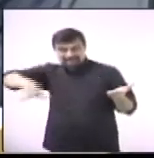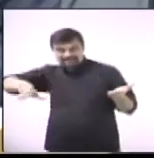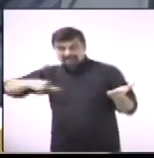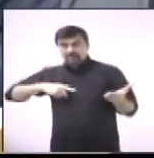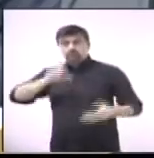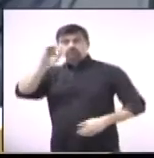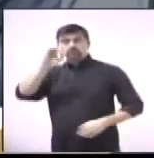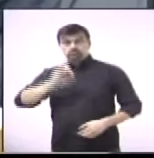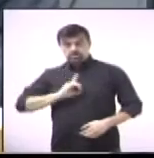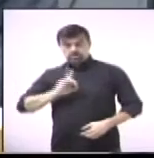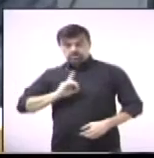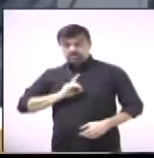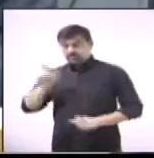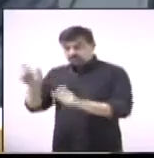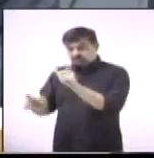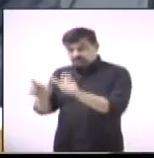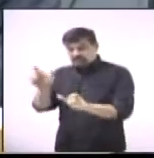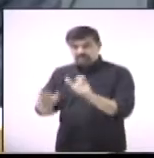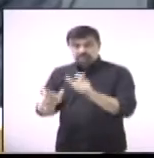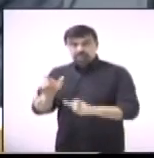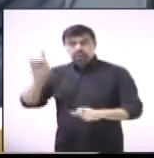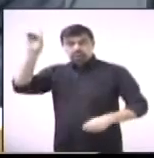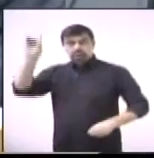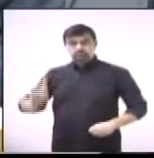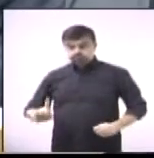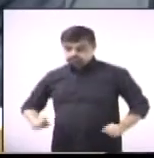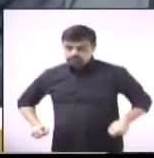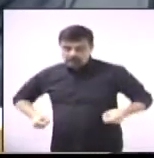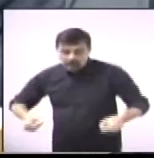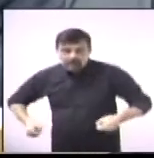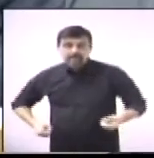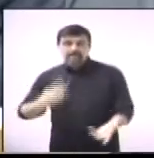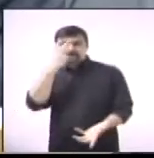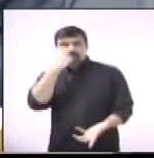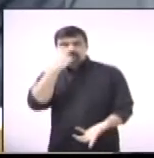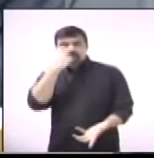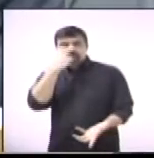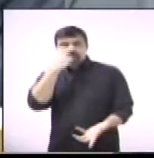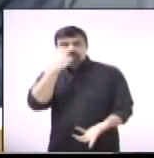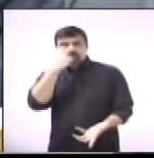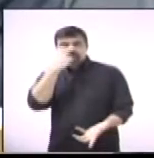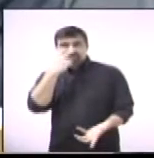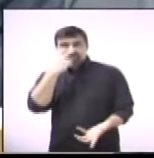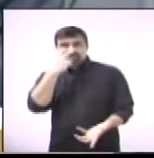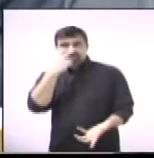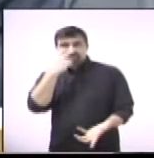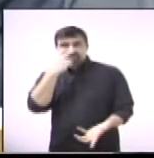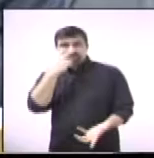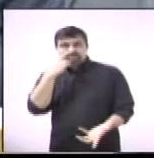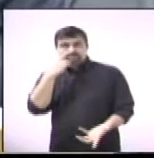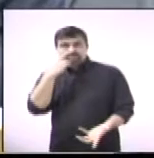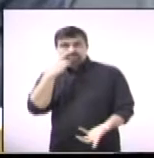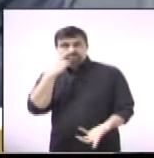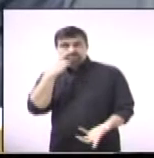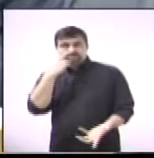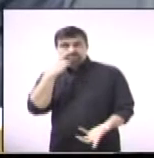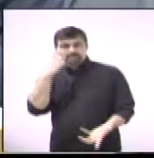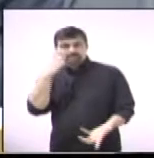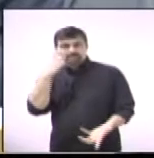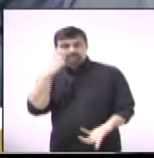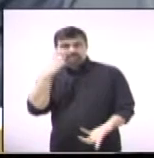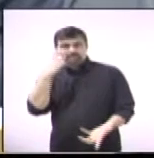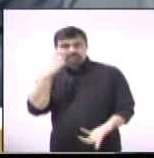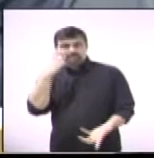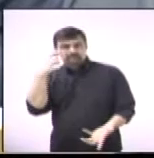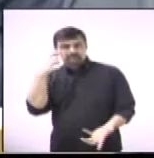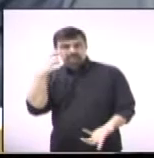dos Direitos da Pessoa com Deficiência. Então, gostaria de contar com o empenho do governo, também com a sociedade civil aqui na presença do